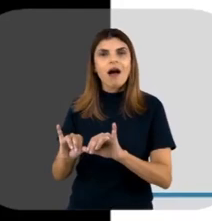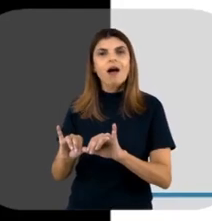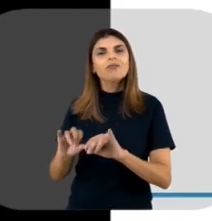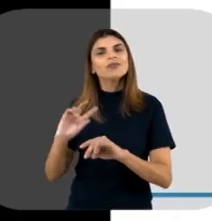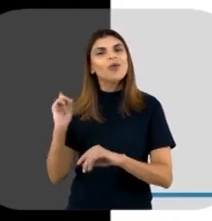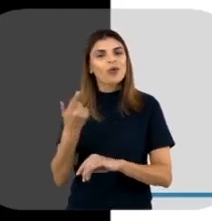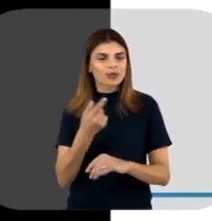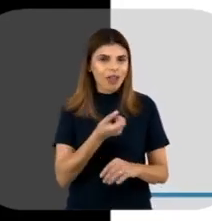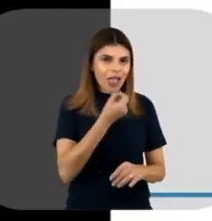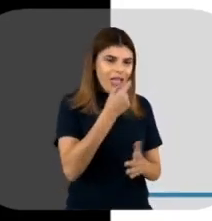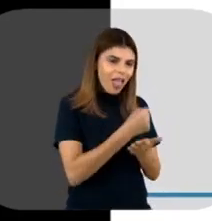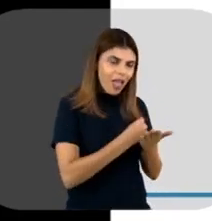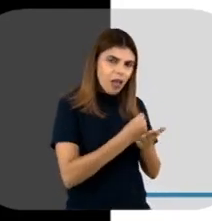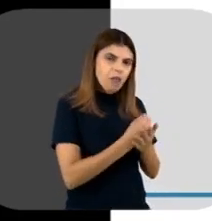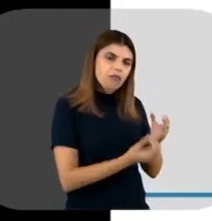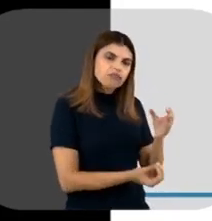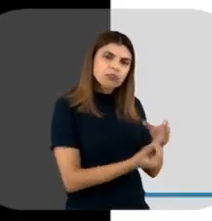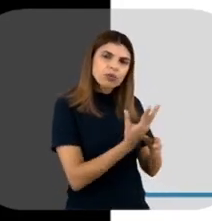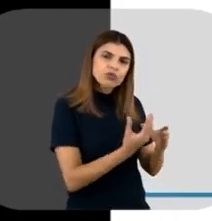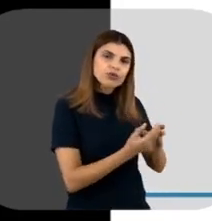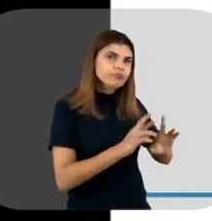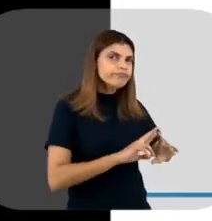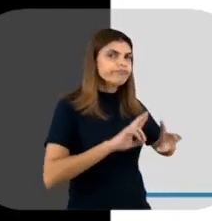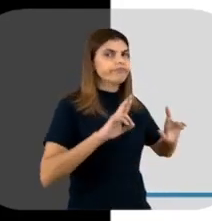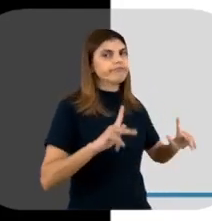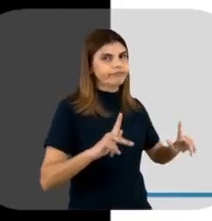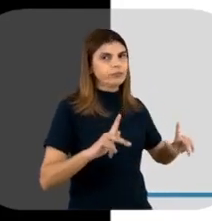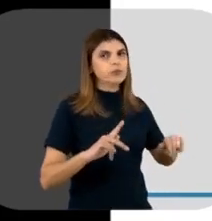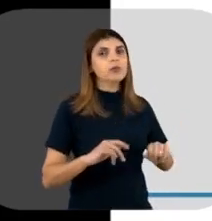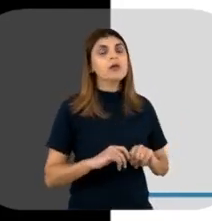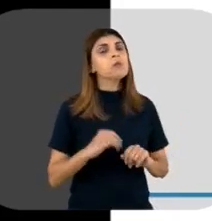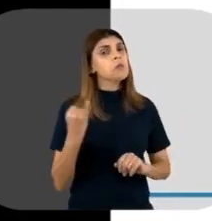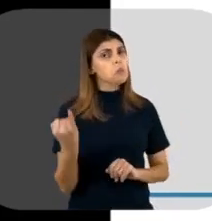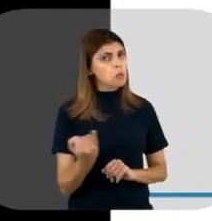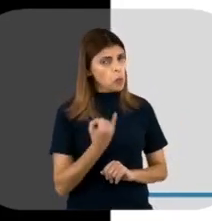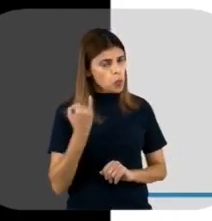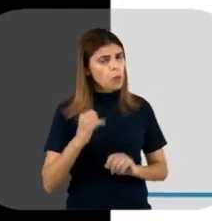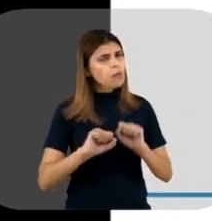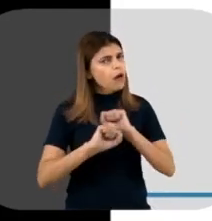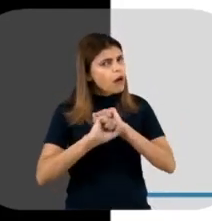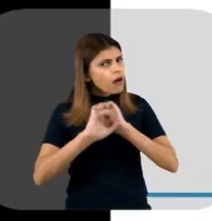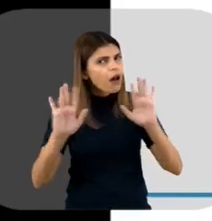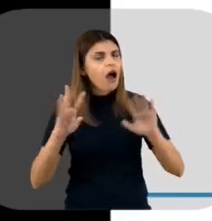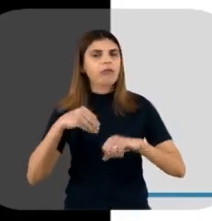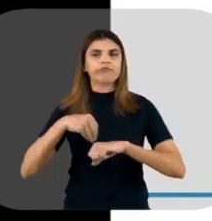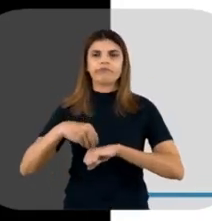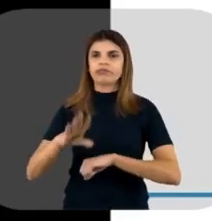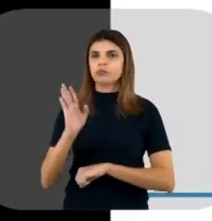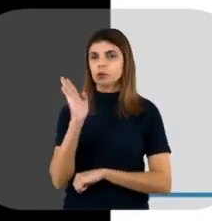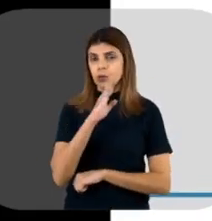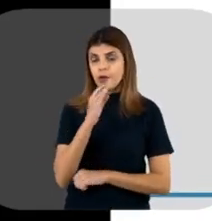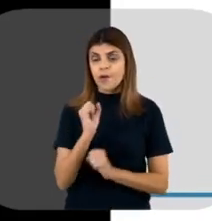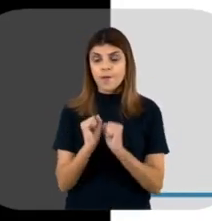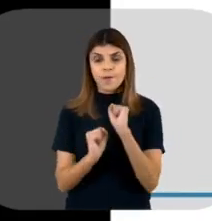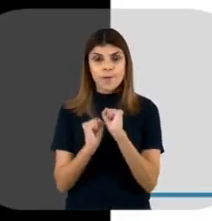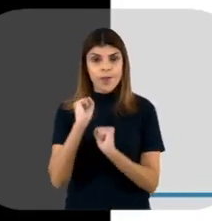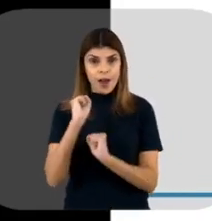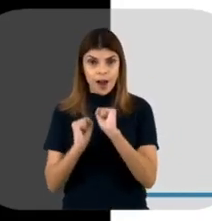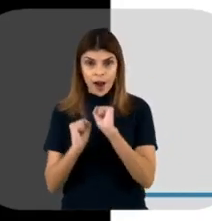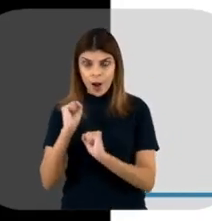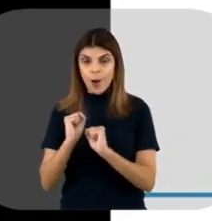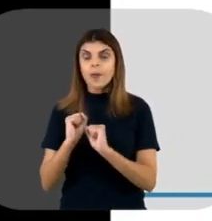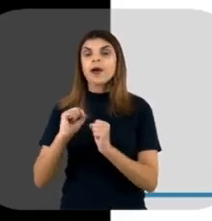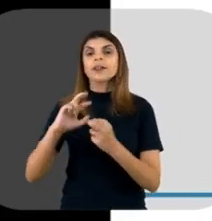pela qual os outros medicamentos são produzidos, né? Então é importante deixar isso bem claro, né? São fabricados